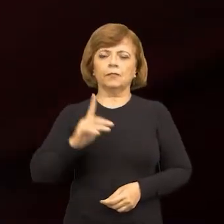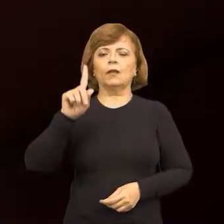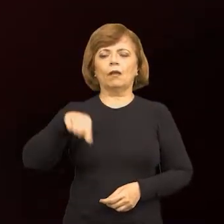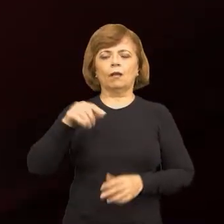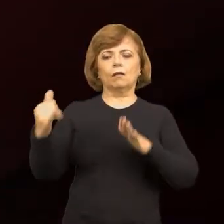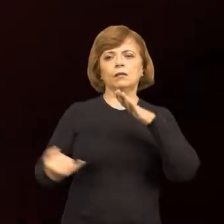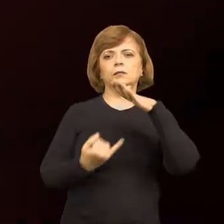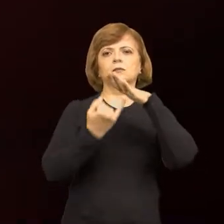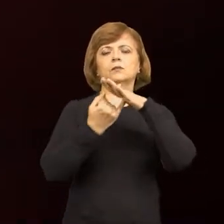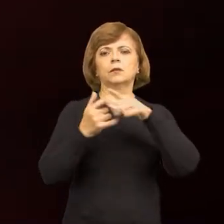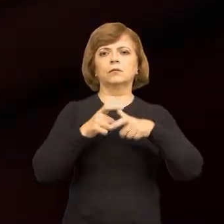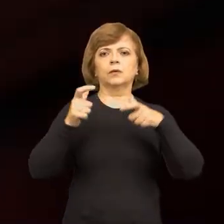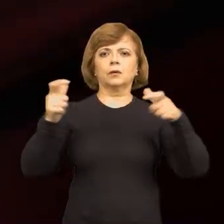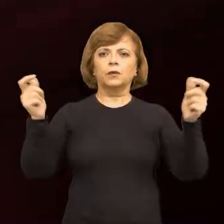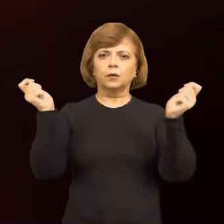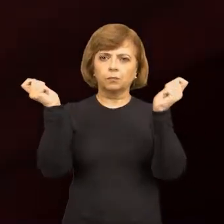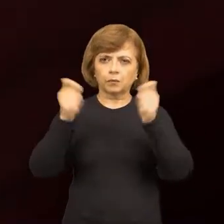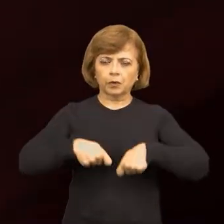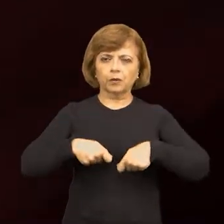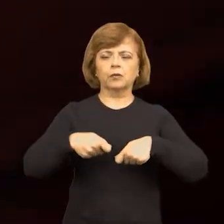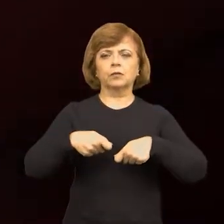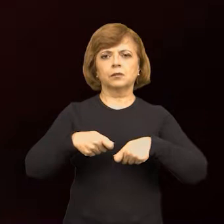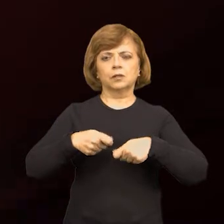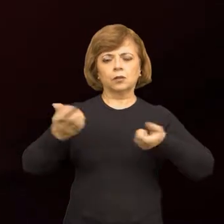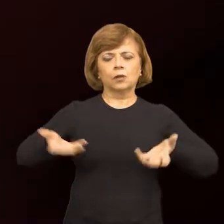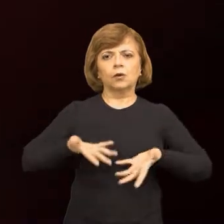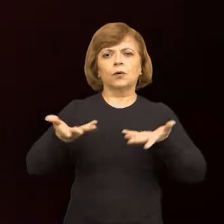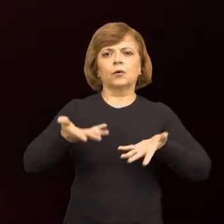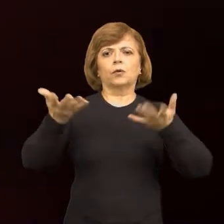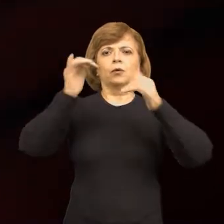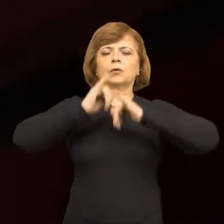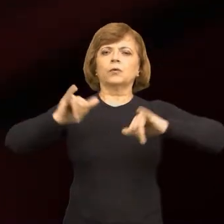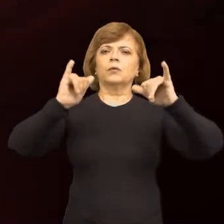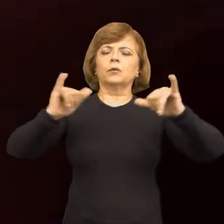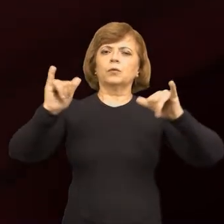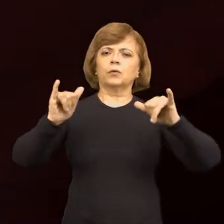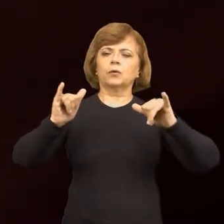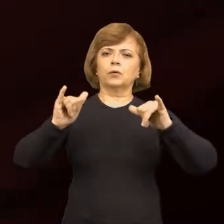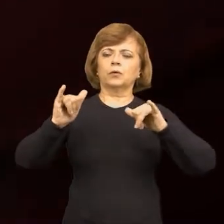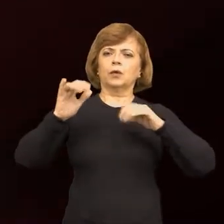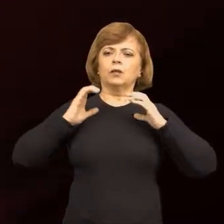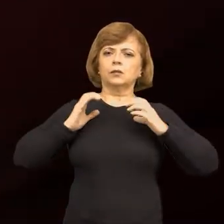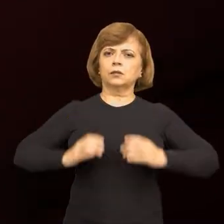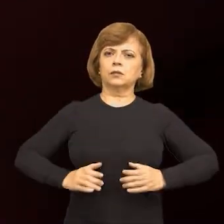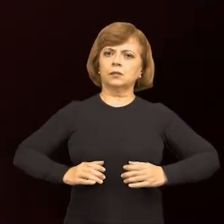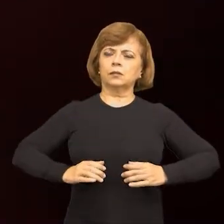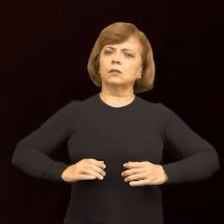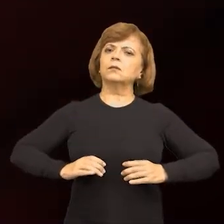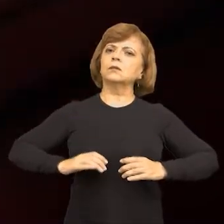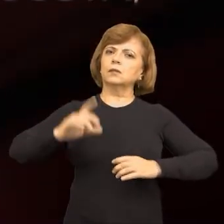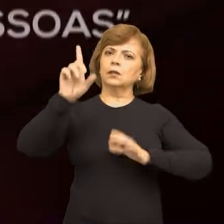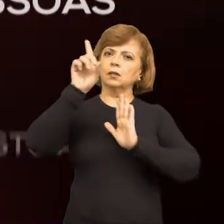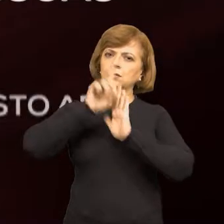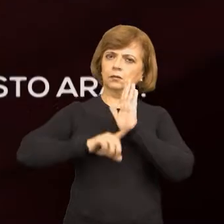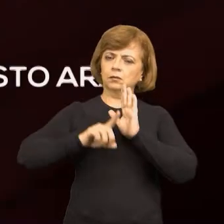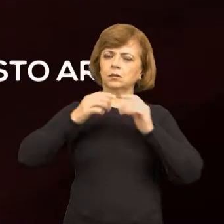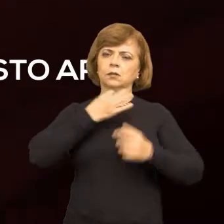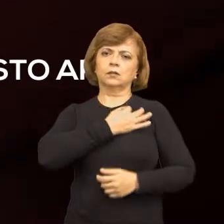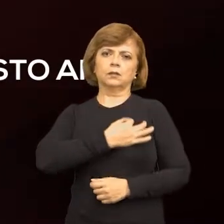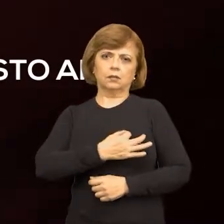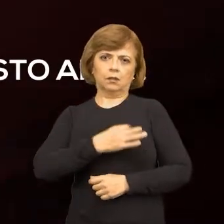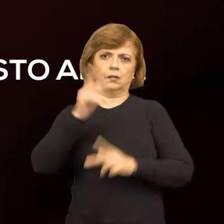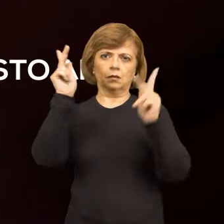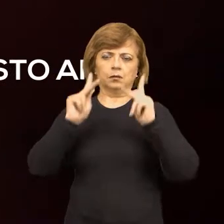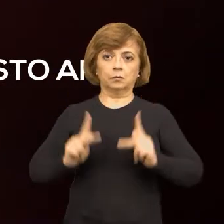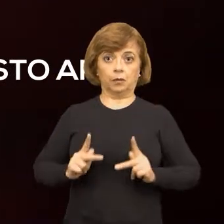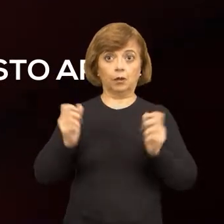meu juízo, com maior possibilidade de induzir cidadania, dignidade e paz. Podemos, juntos,